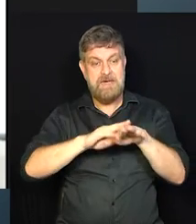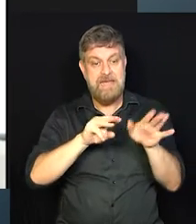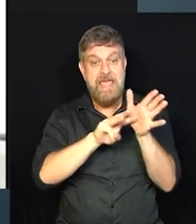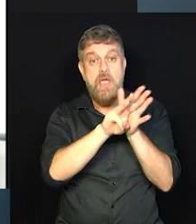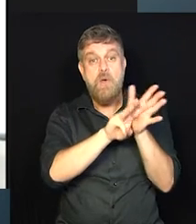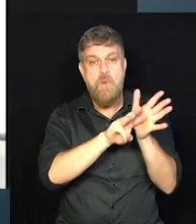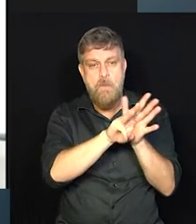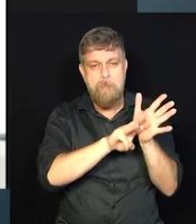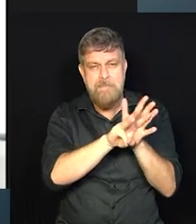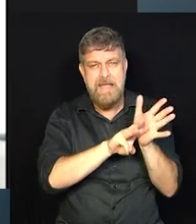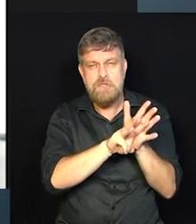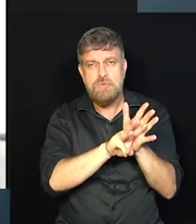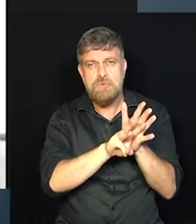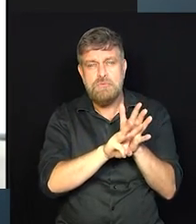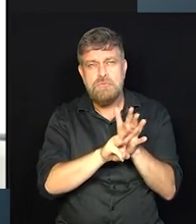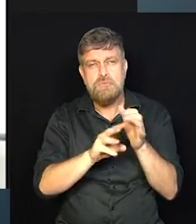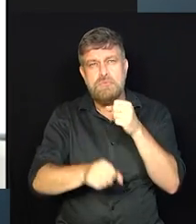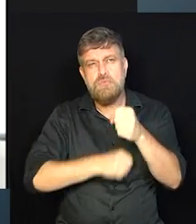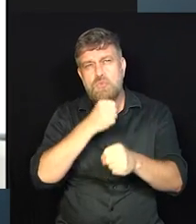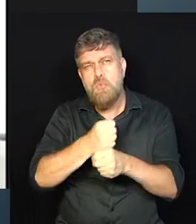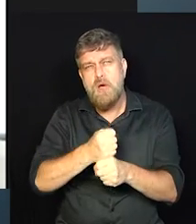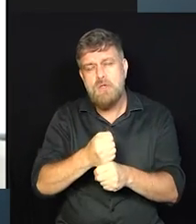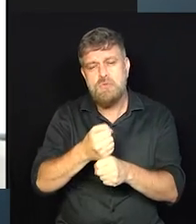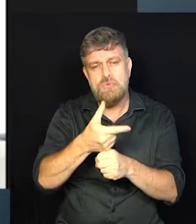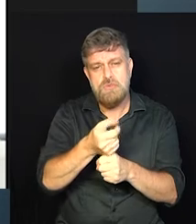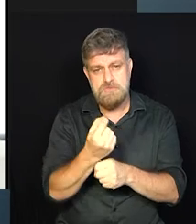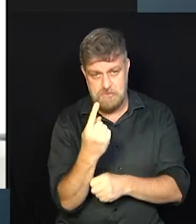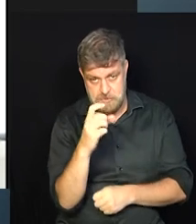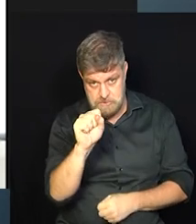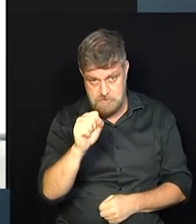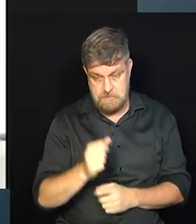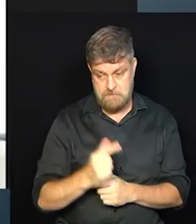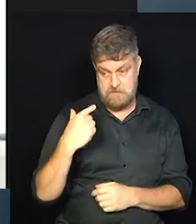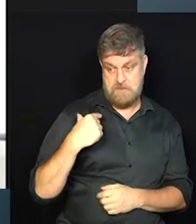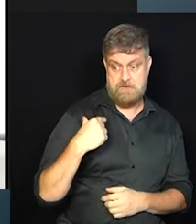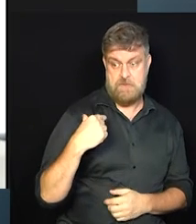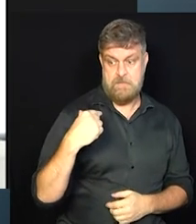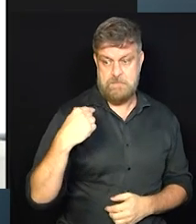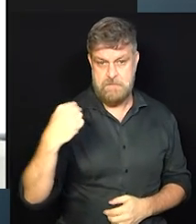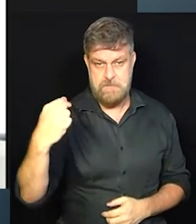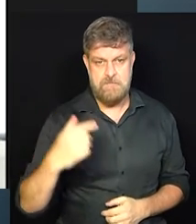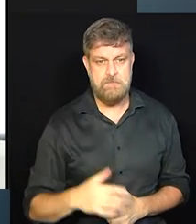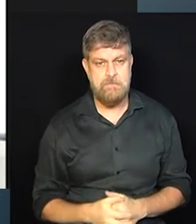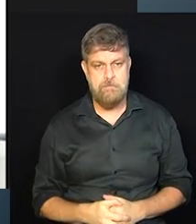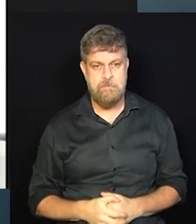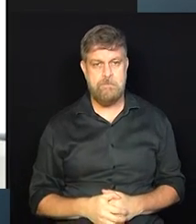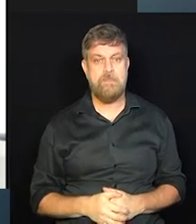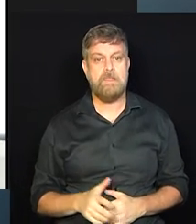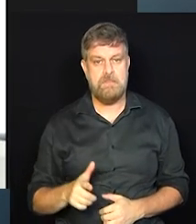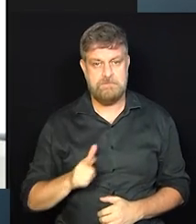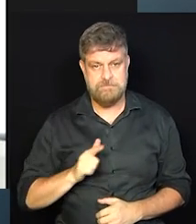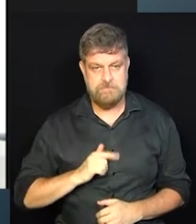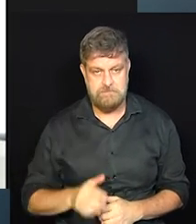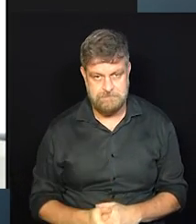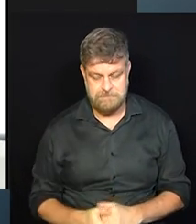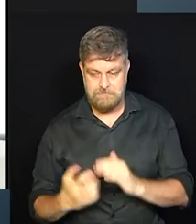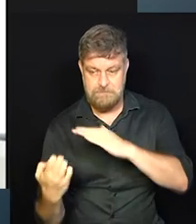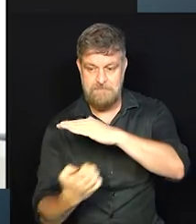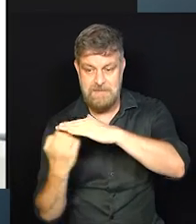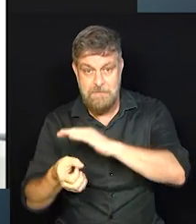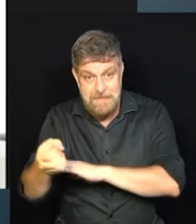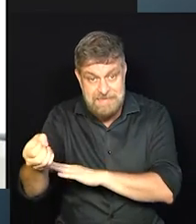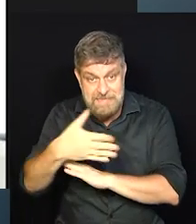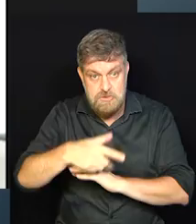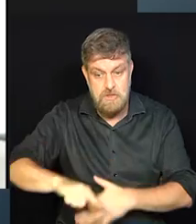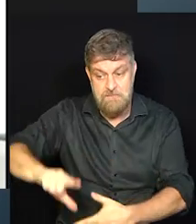Mãe, em 2018, a gente foi selecionada pela maior aceleradora de startup